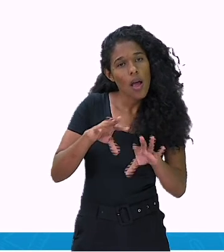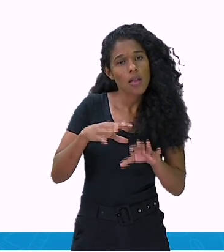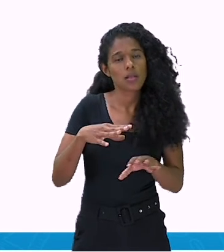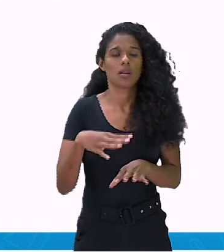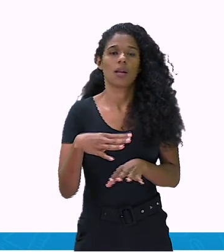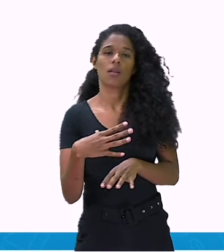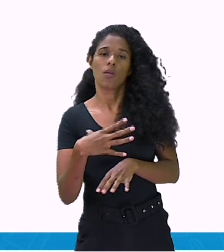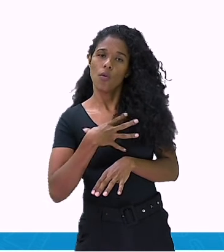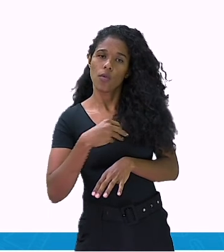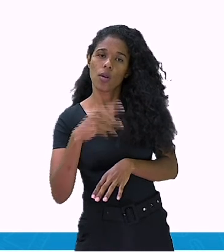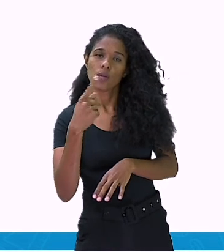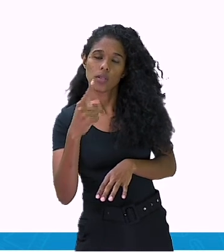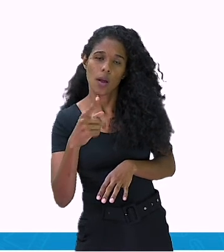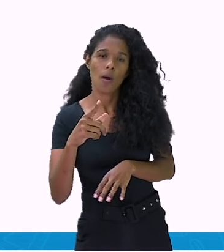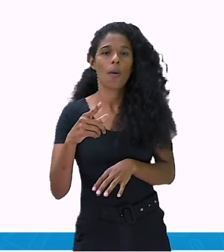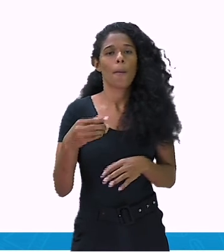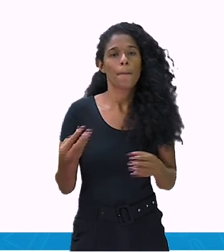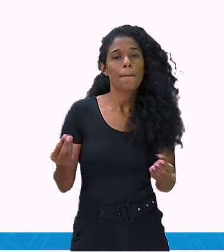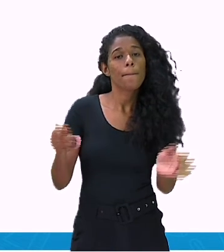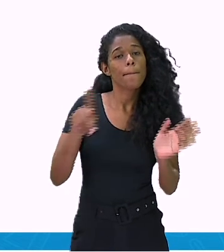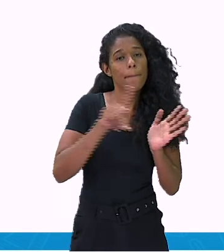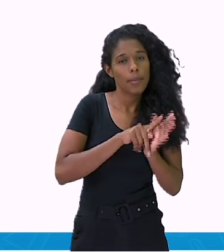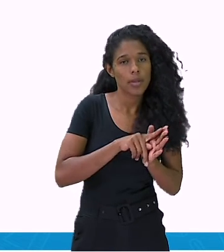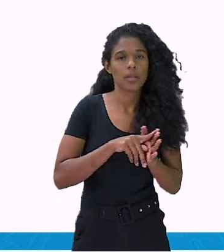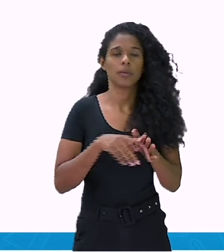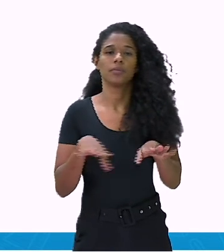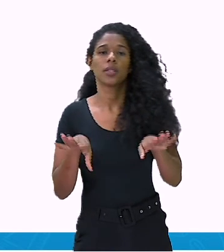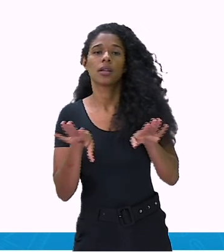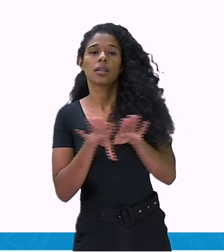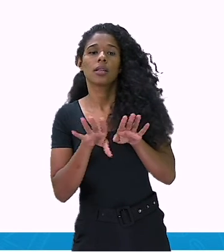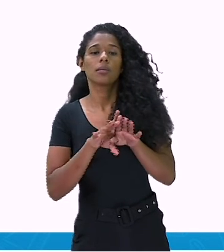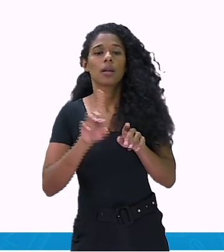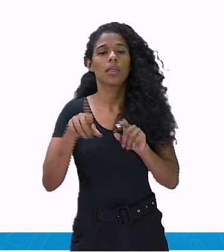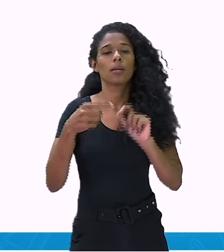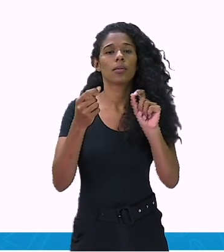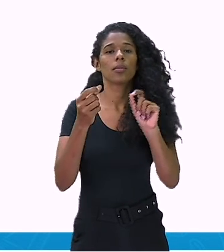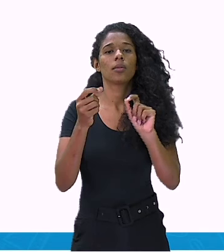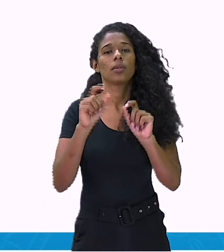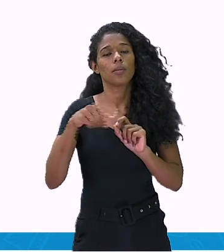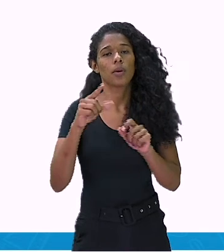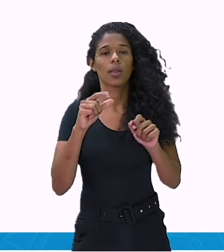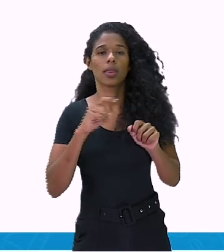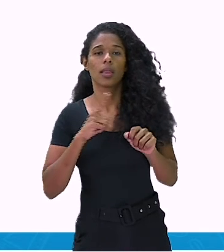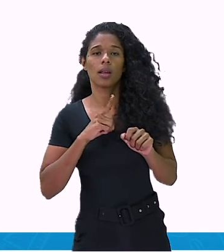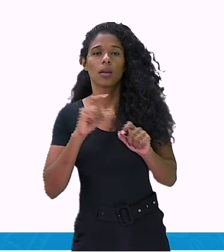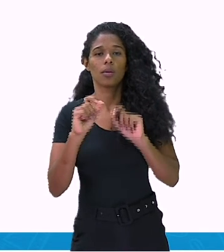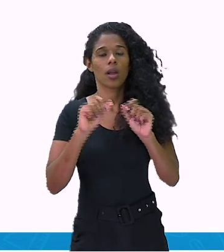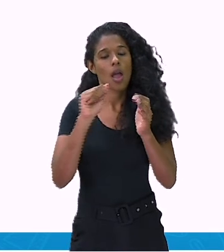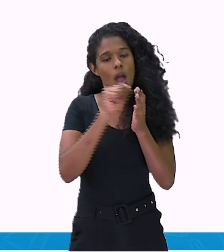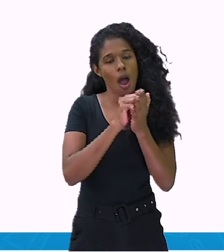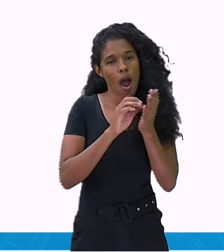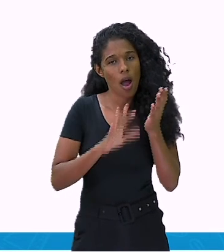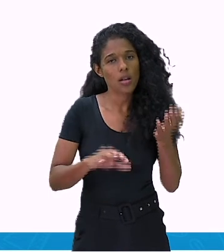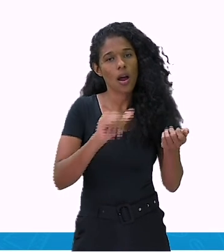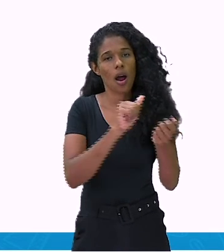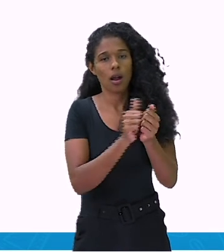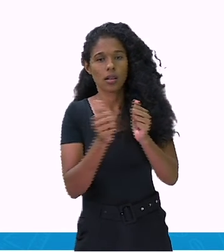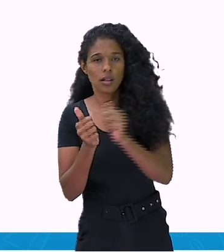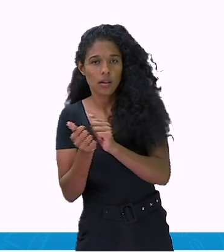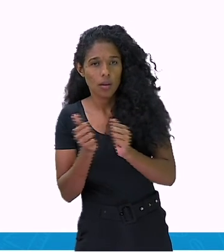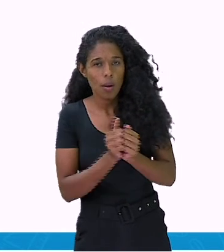foram elaboradas por professores capacitados na educação especial e que levarem em conta a